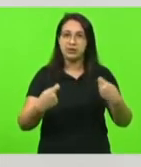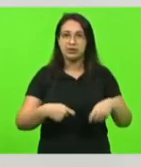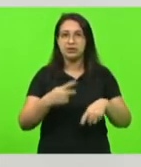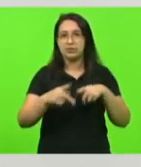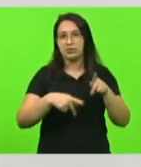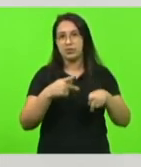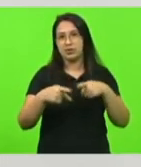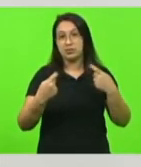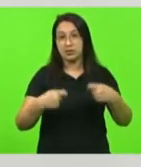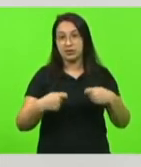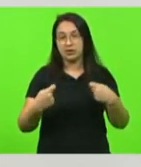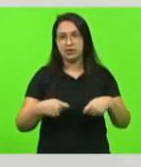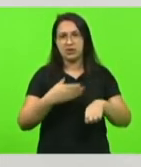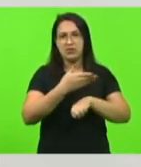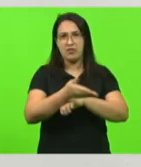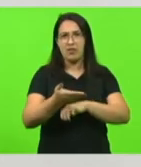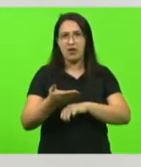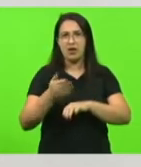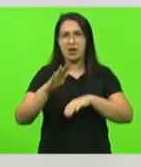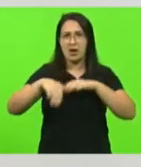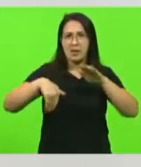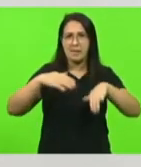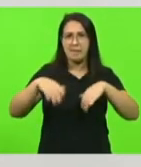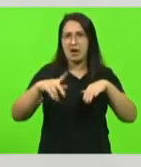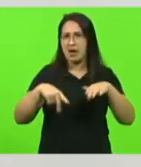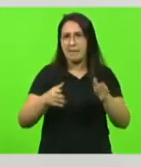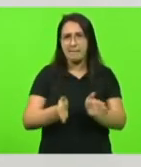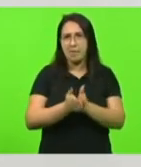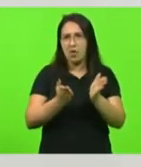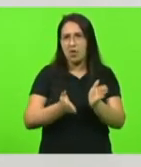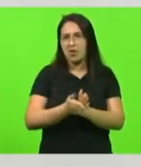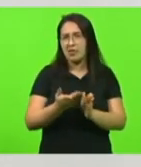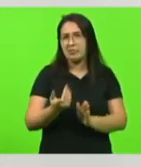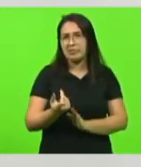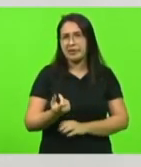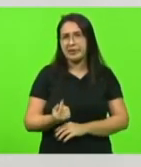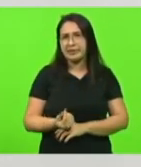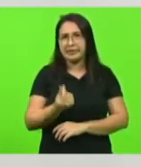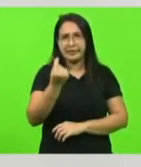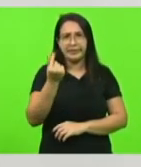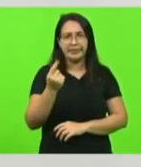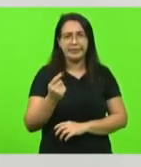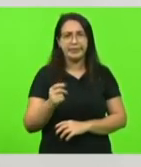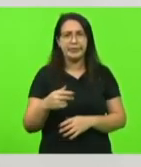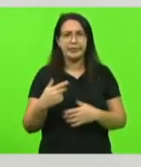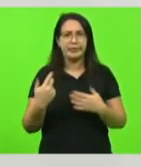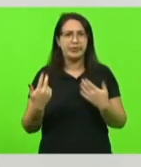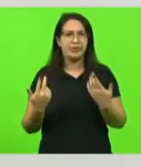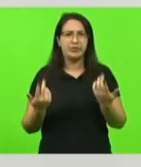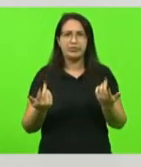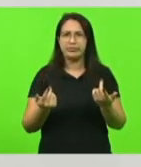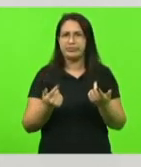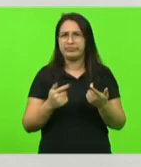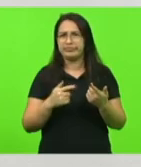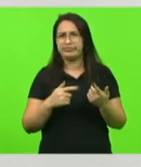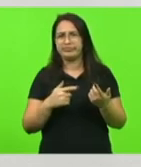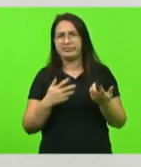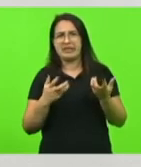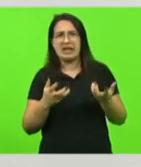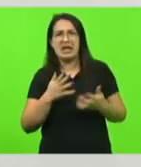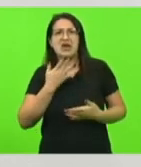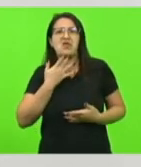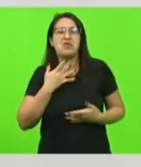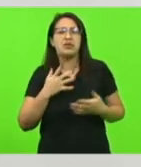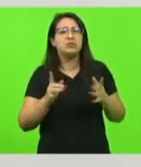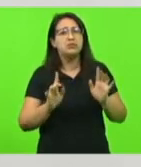ninguém vai para o mar porque é pobre porque é rico e é excêntrico as pessoas vão para o mar para poder vender o